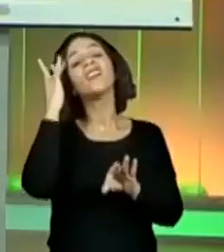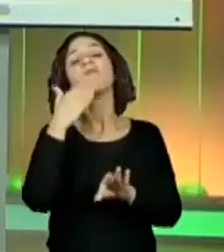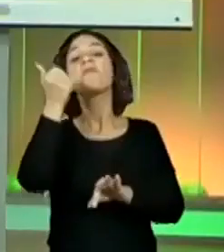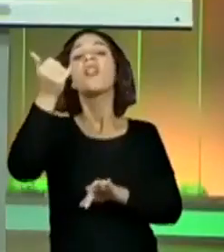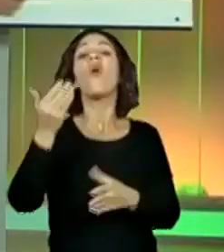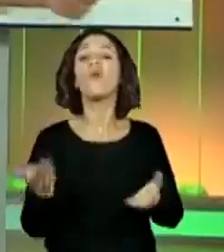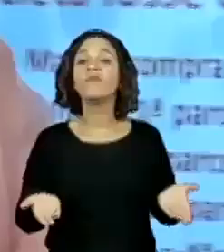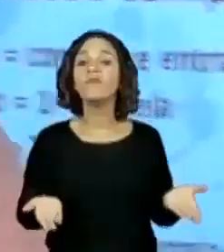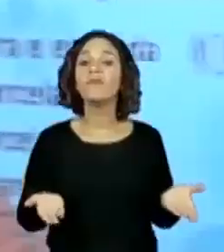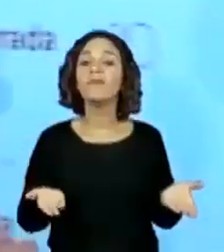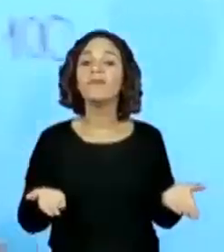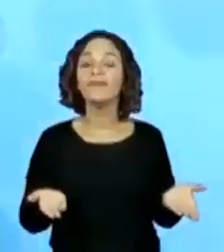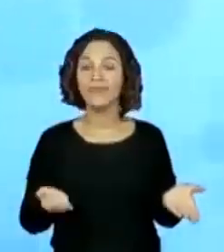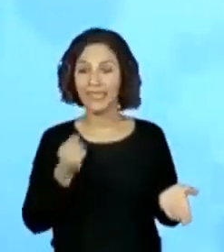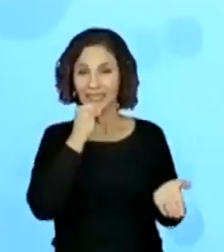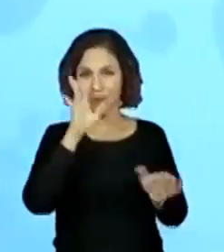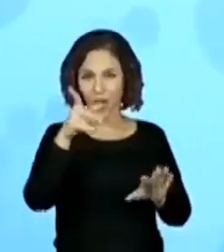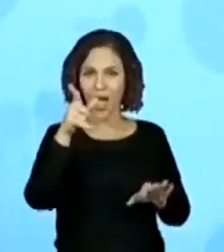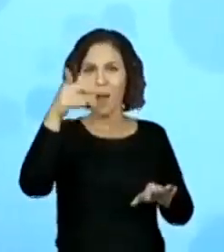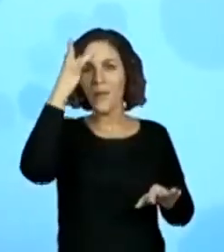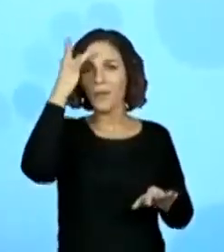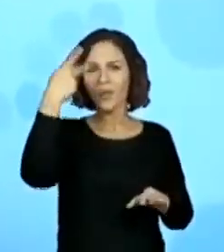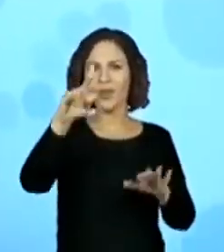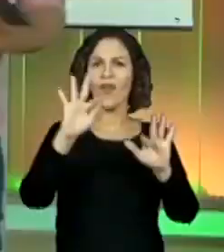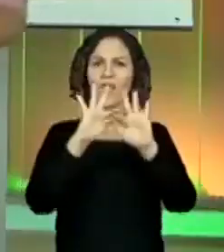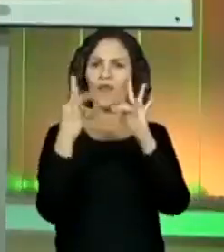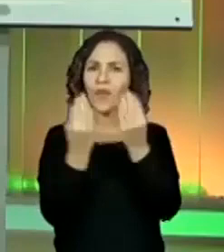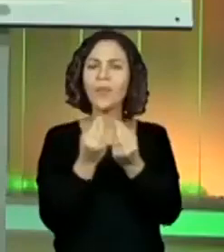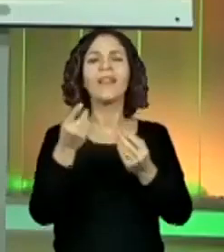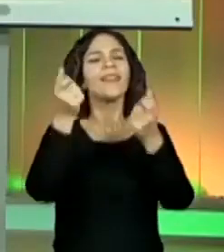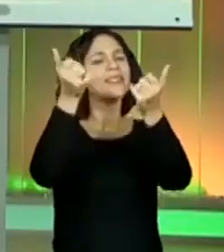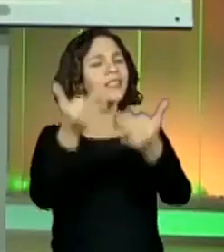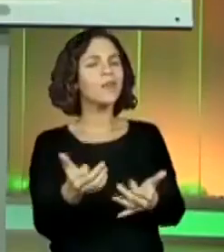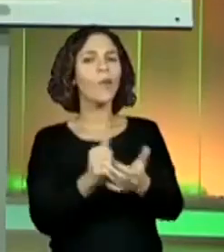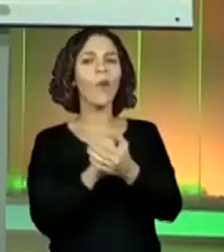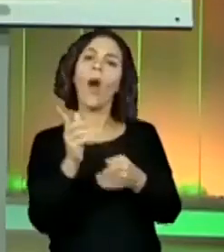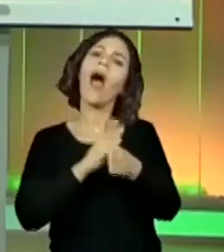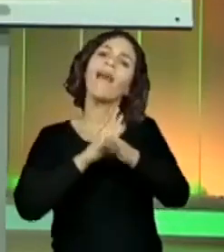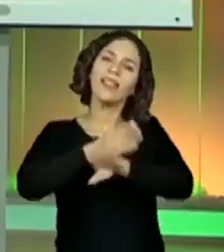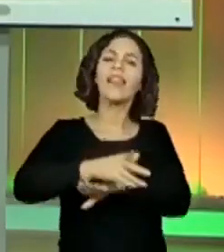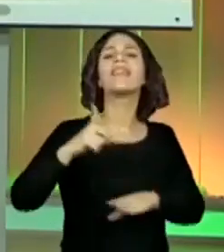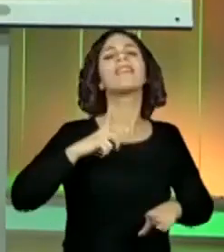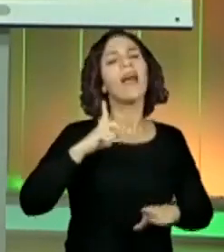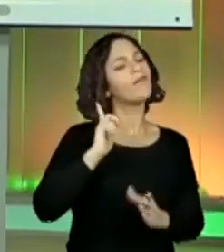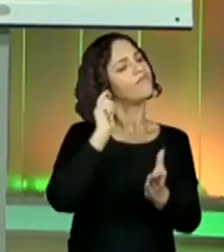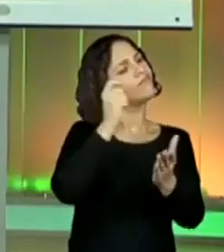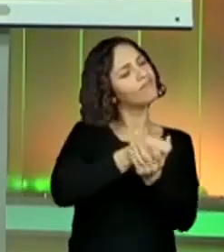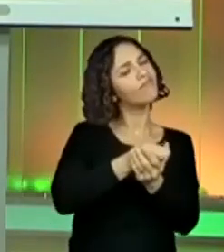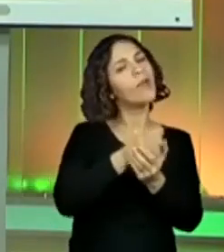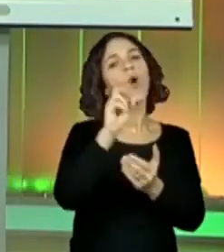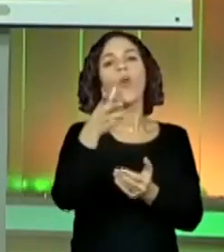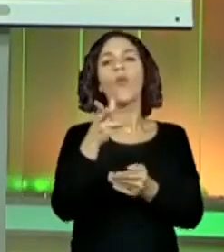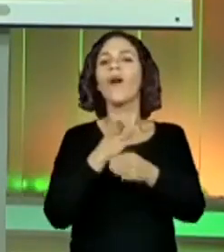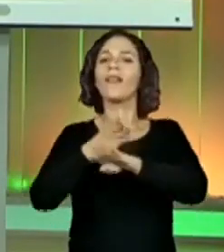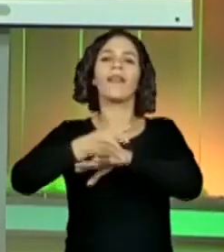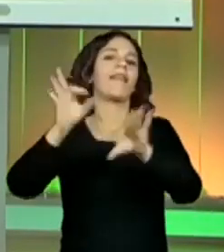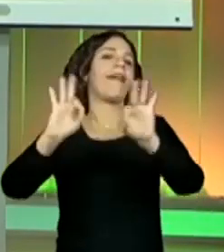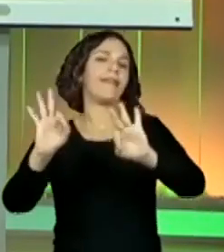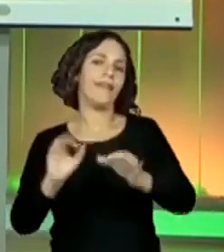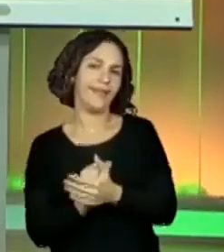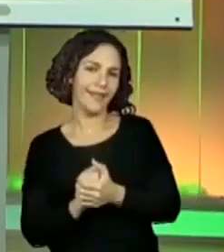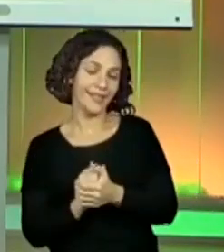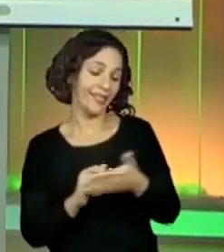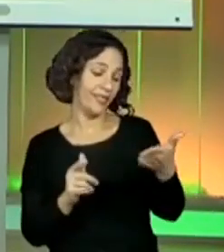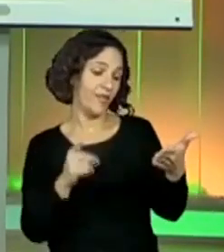você, né? Você já ouviu sua mãe e seu pai falar sobre compras desse tipo? Com entrada e sem entrada? A Ellen disse que com